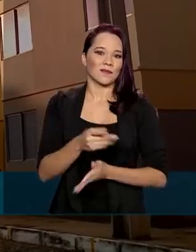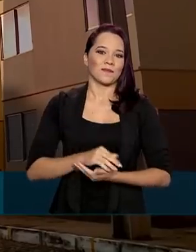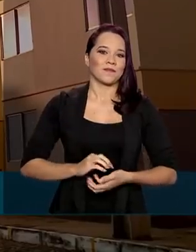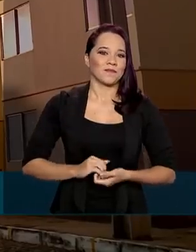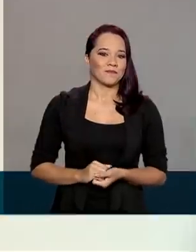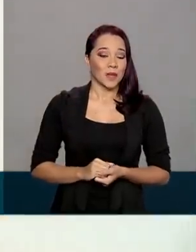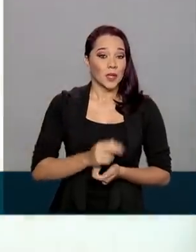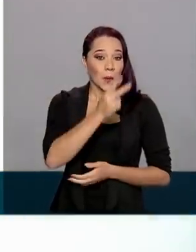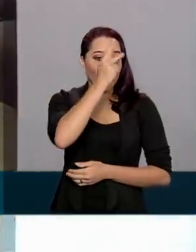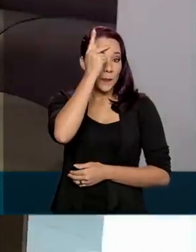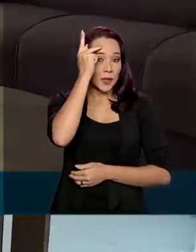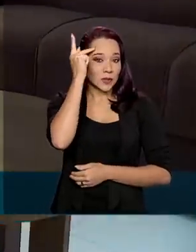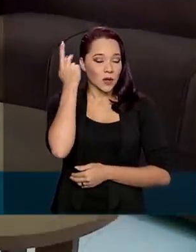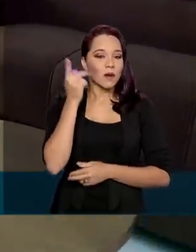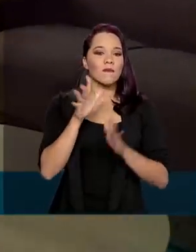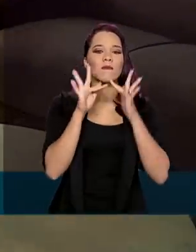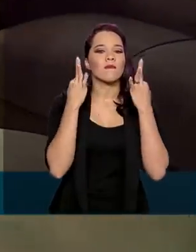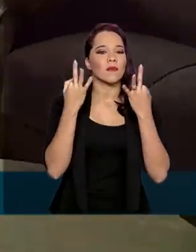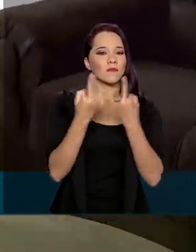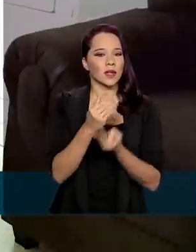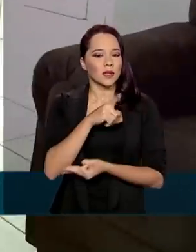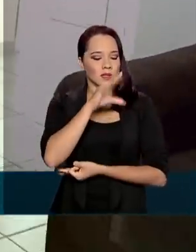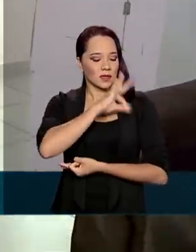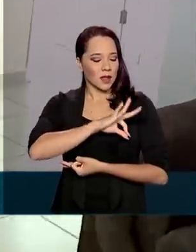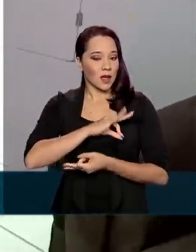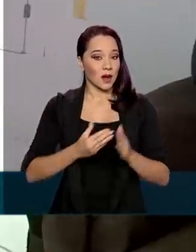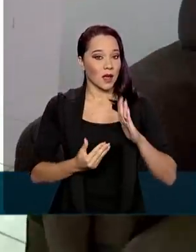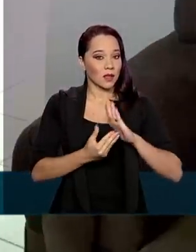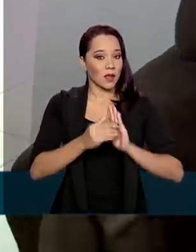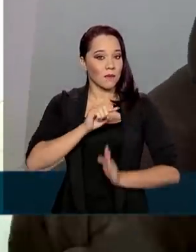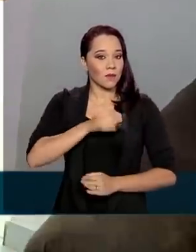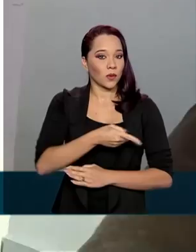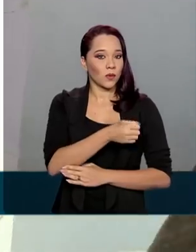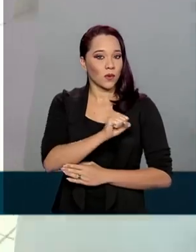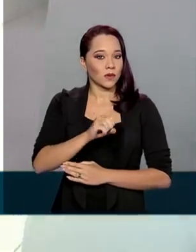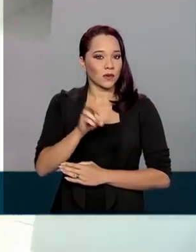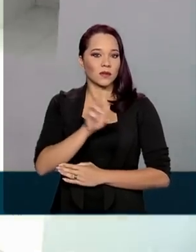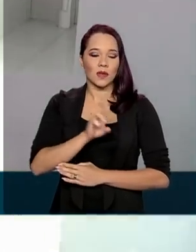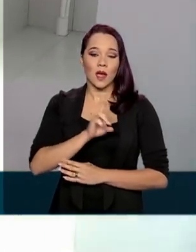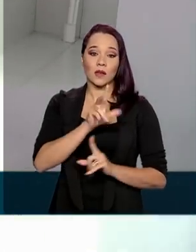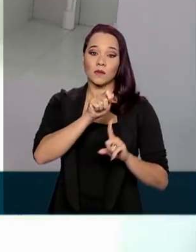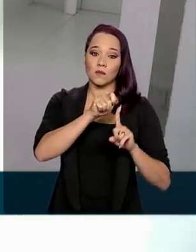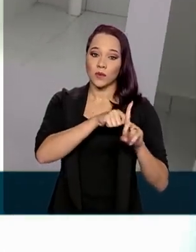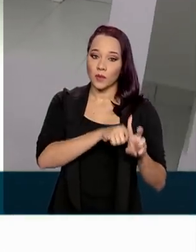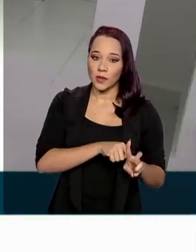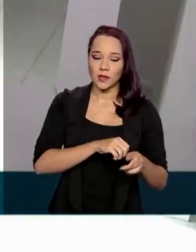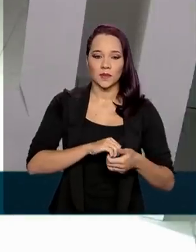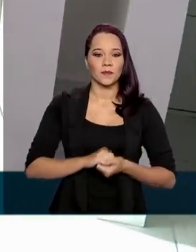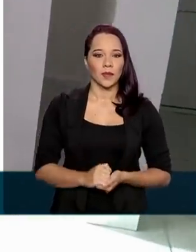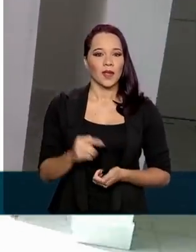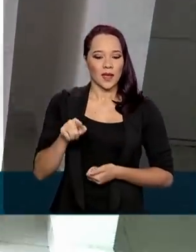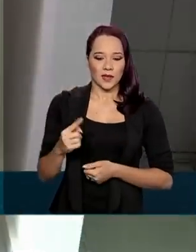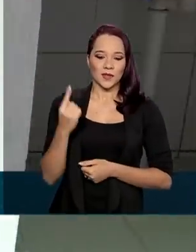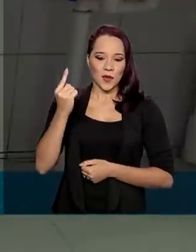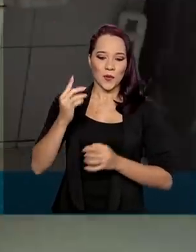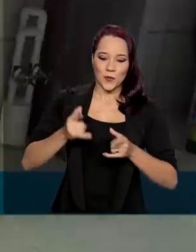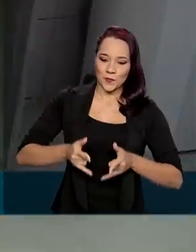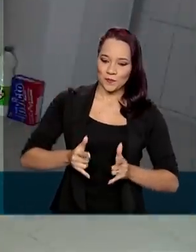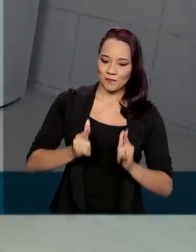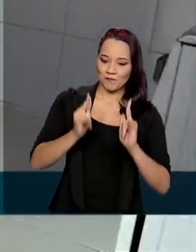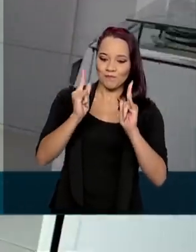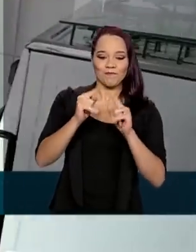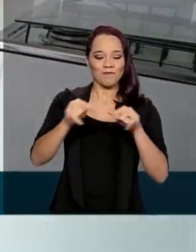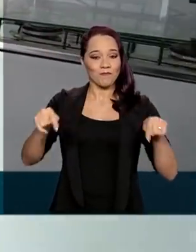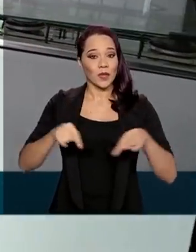aqui famílias que têm renda de até 1.800 reais por mês. Esse é um dos residenciais e mais